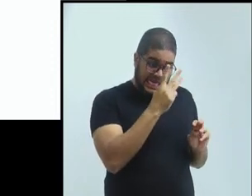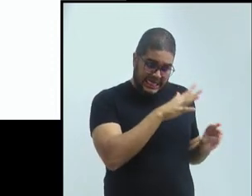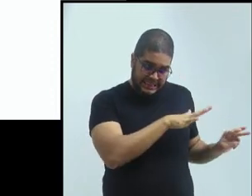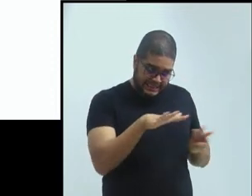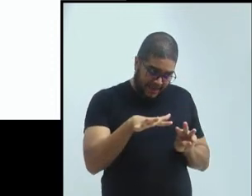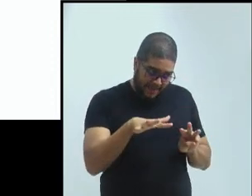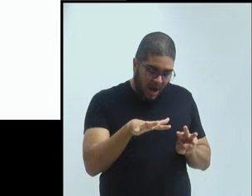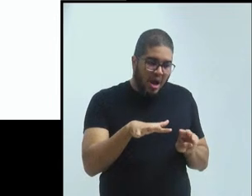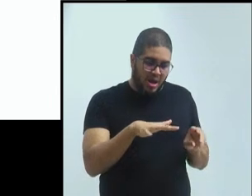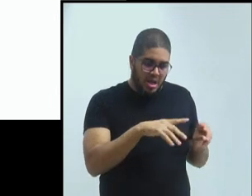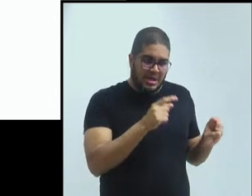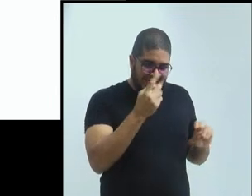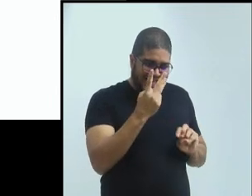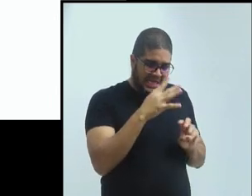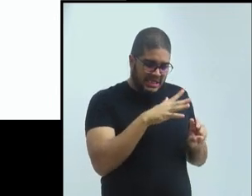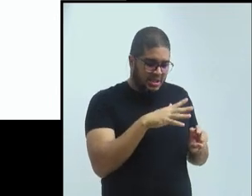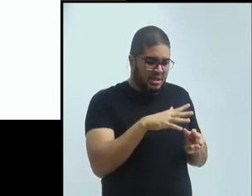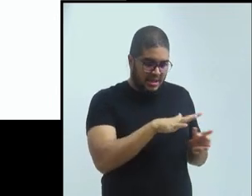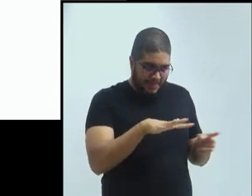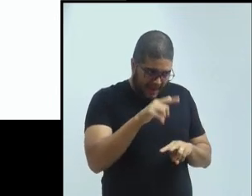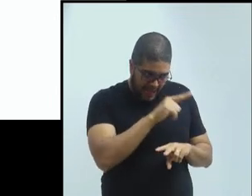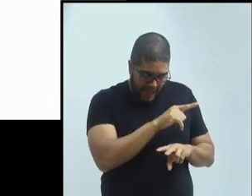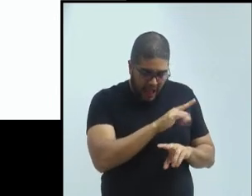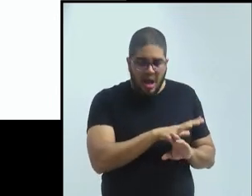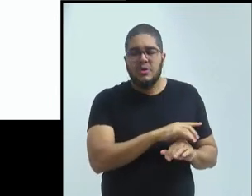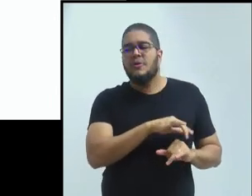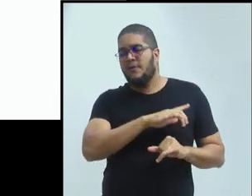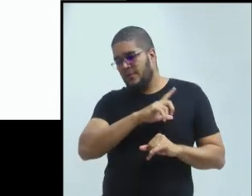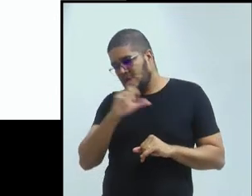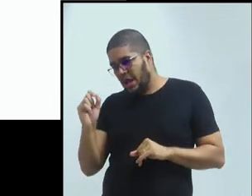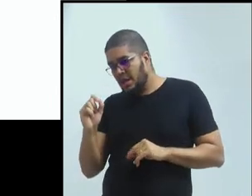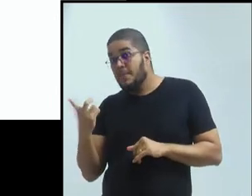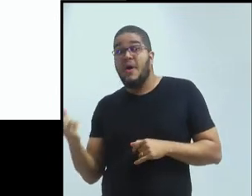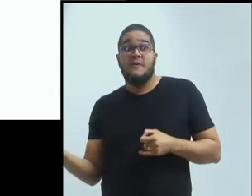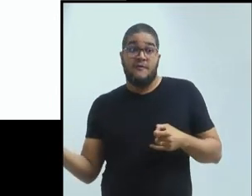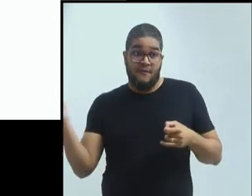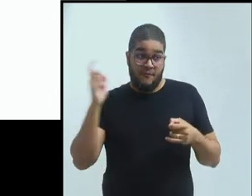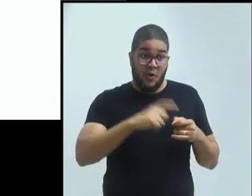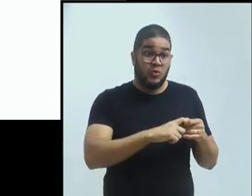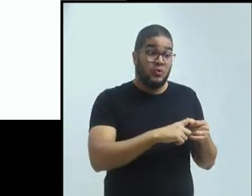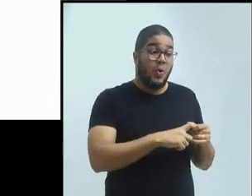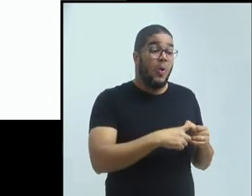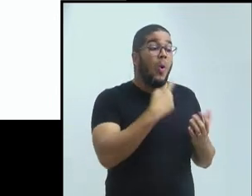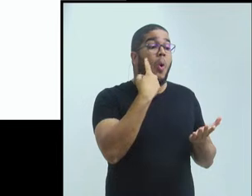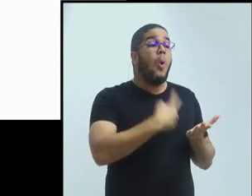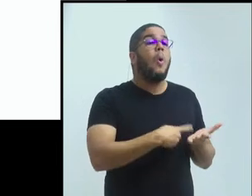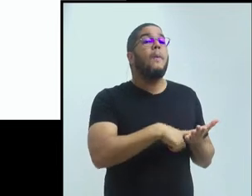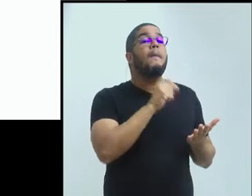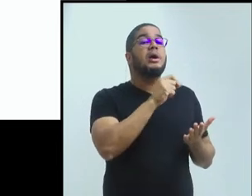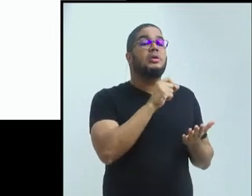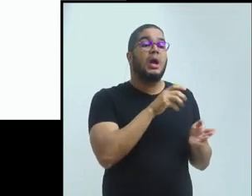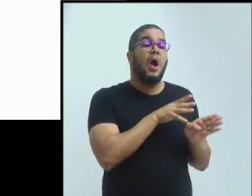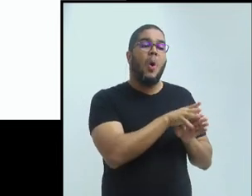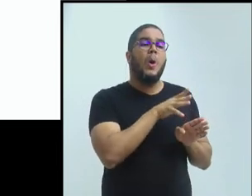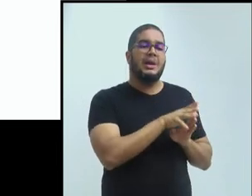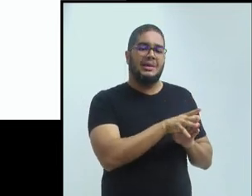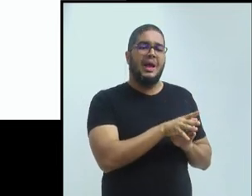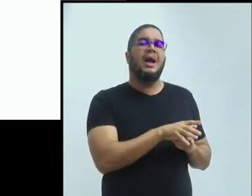e a gente voltou com o compromisso de orientar. Cada um ia pegar dois alunos para orientar, uma turma grande,